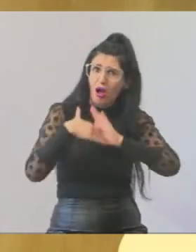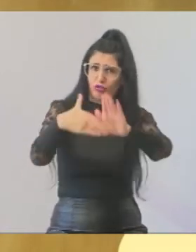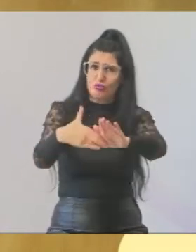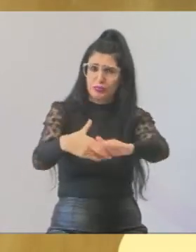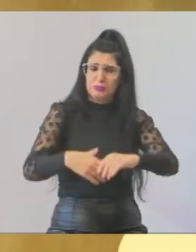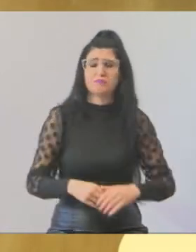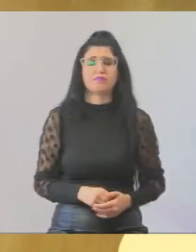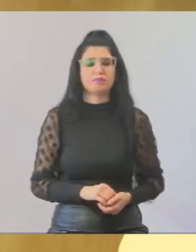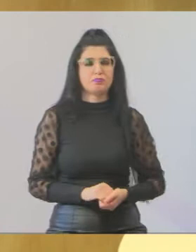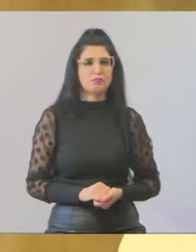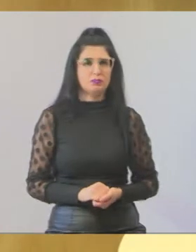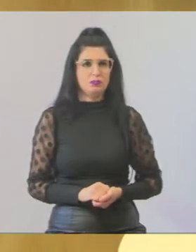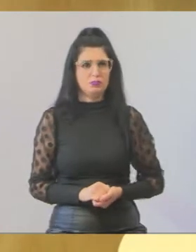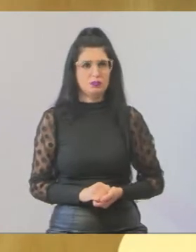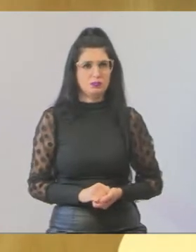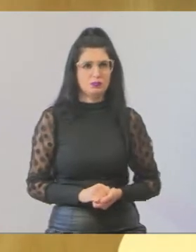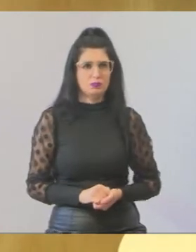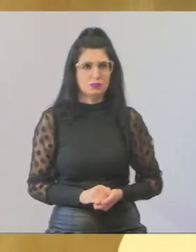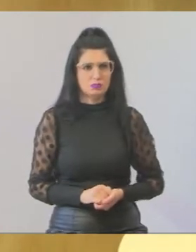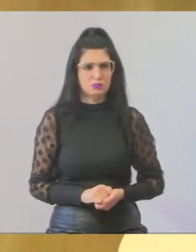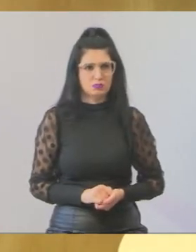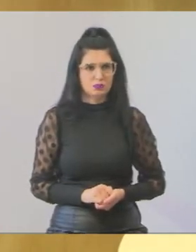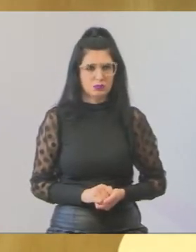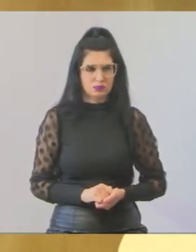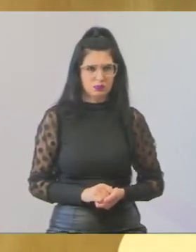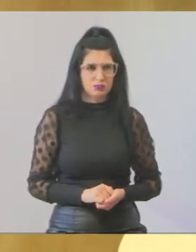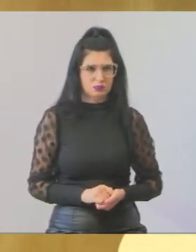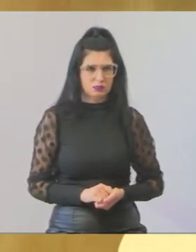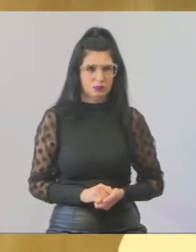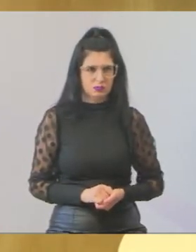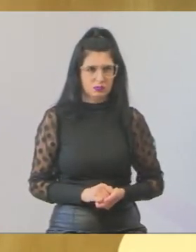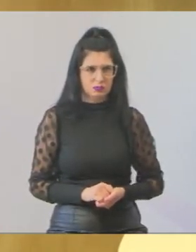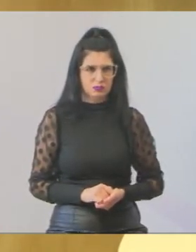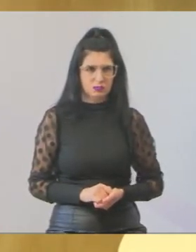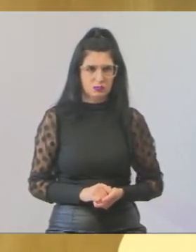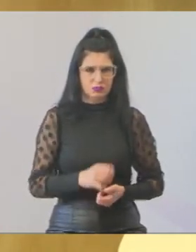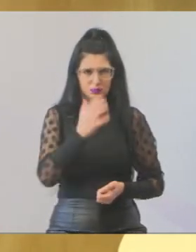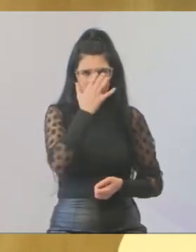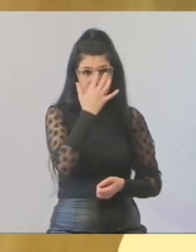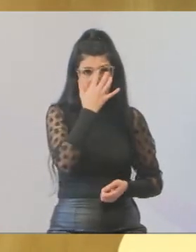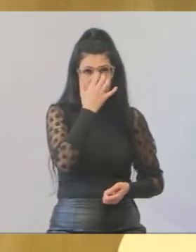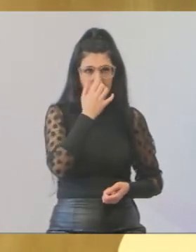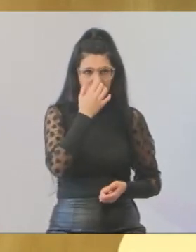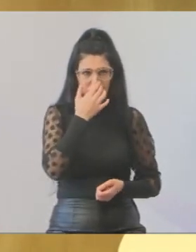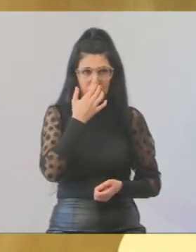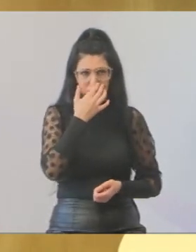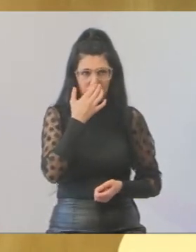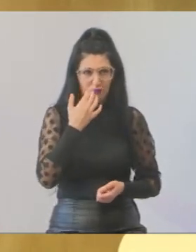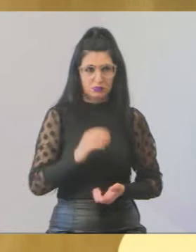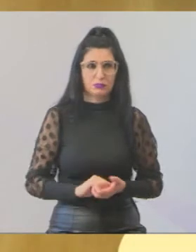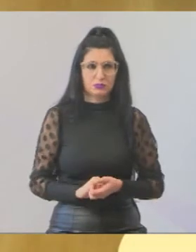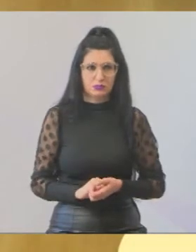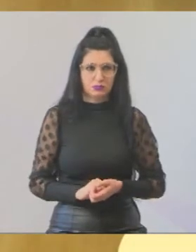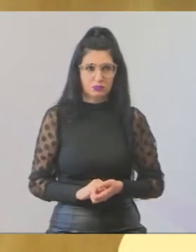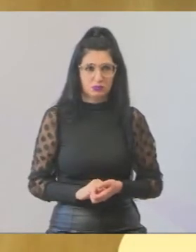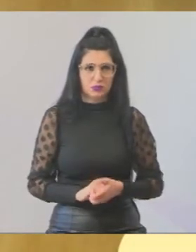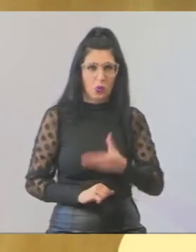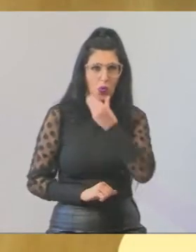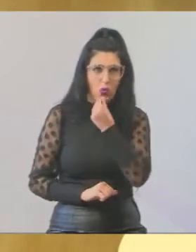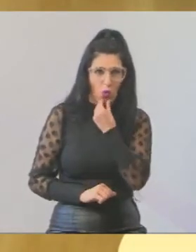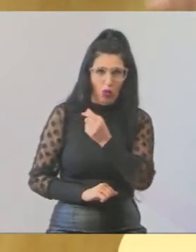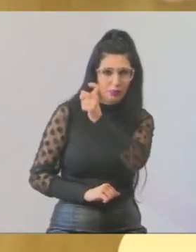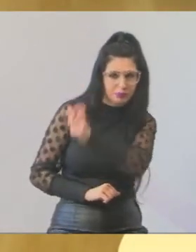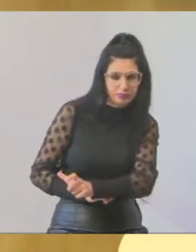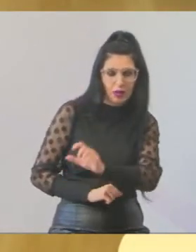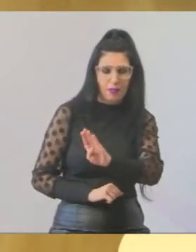cuidando desse acostamento para nós aí, porque ele sobra um tempinho quando ele sair lá do Bela Vista, que ele está lá, ele só deixar o